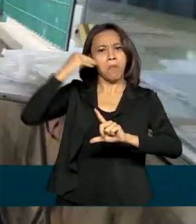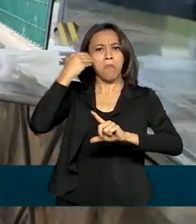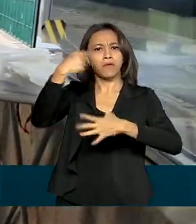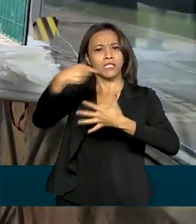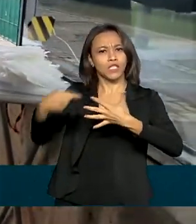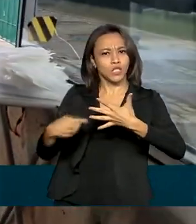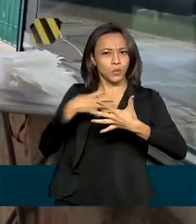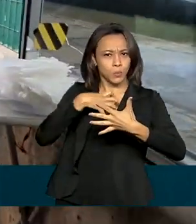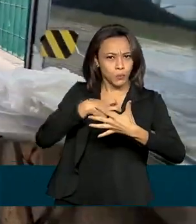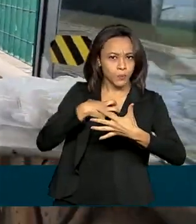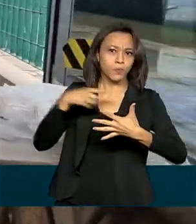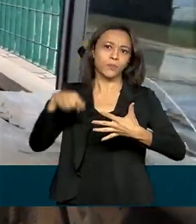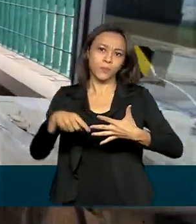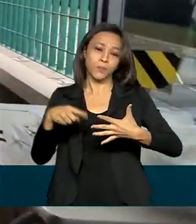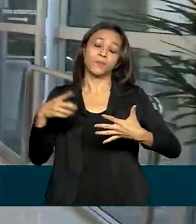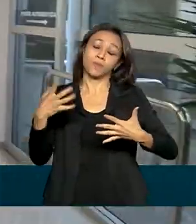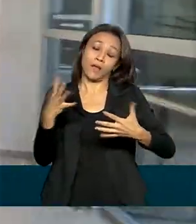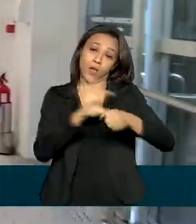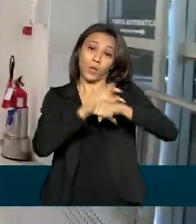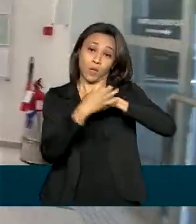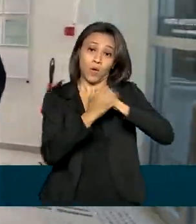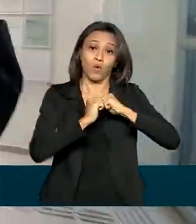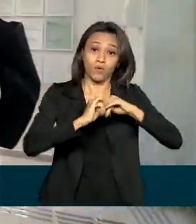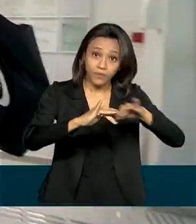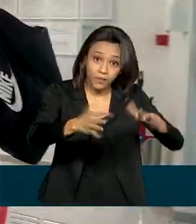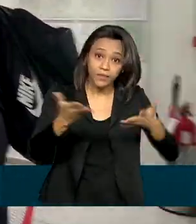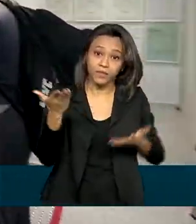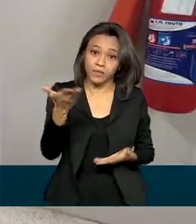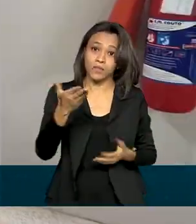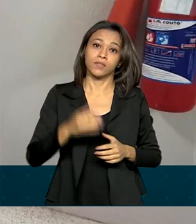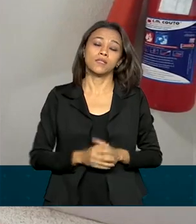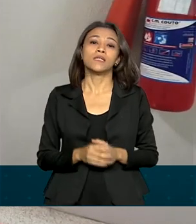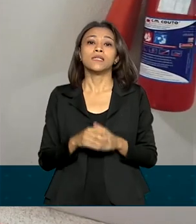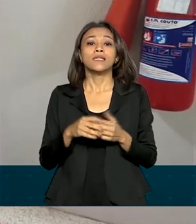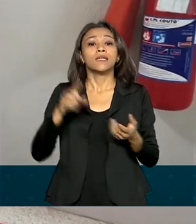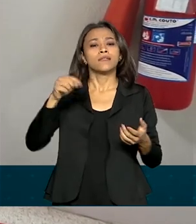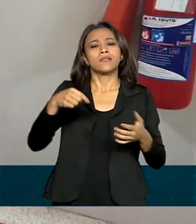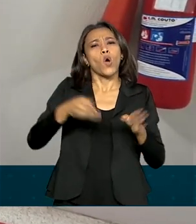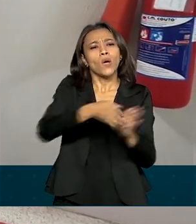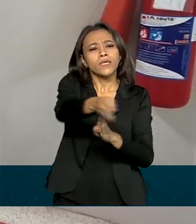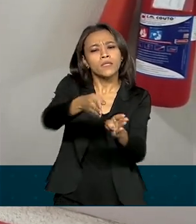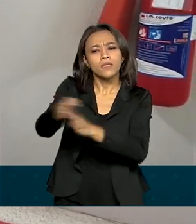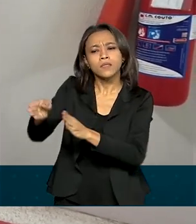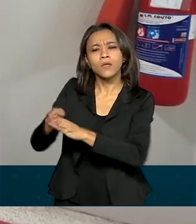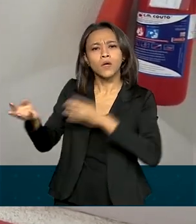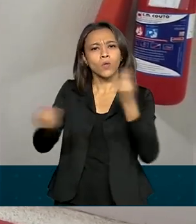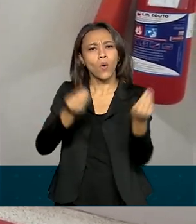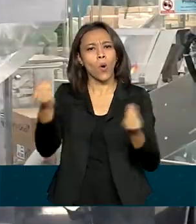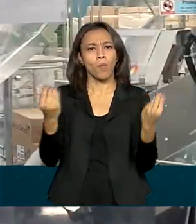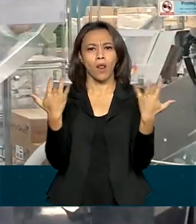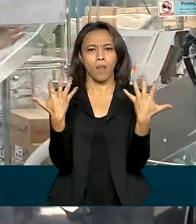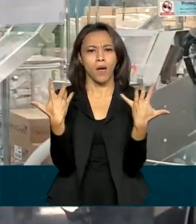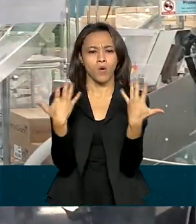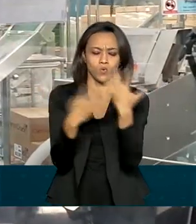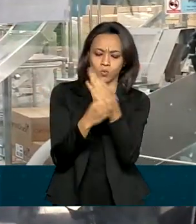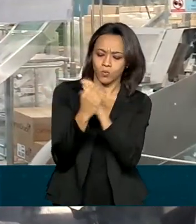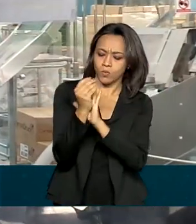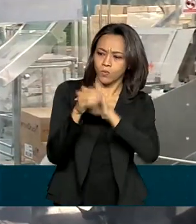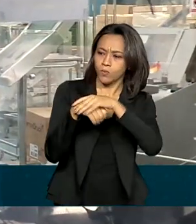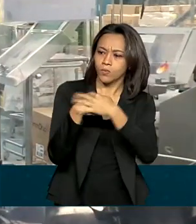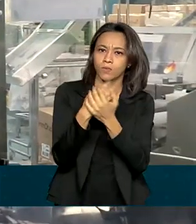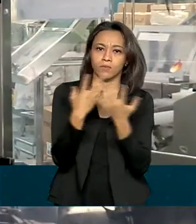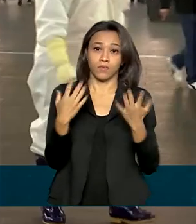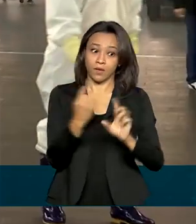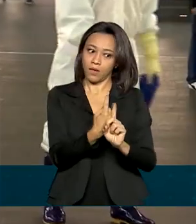trabalhadores com sinais compatíveis com a Covid-19, instruções sobre higiene das mãos, imposição